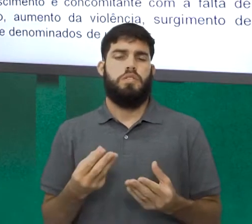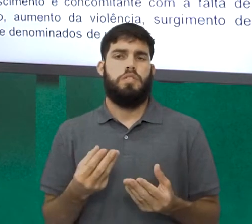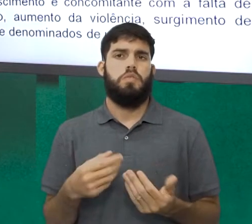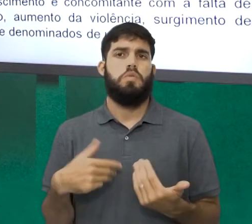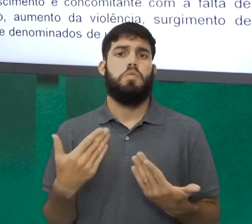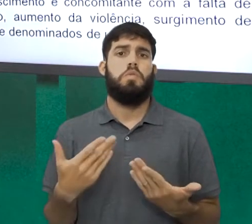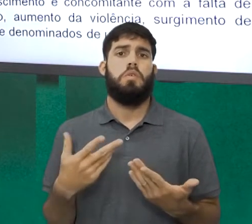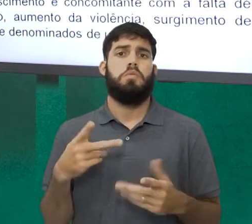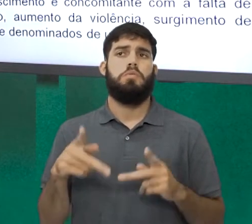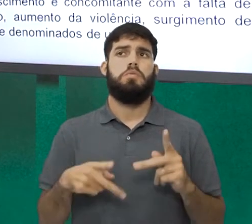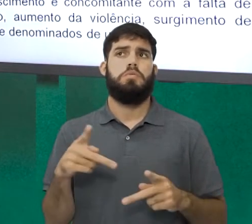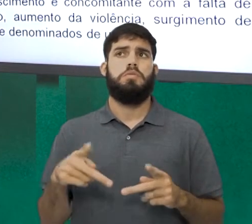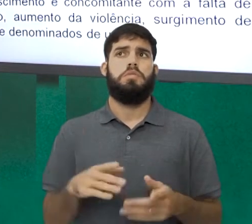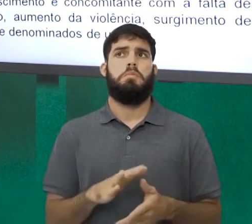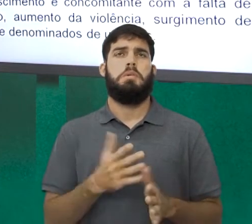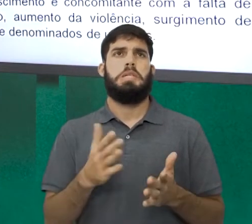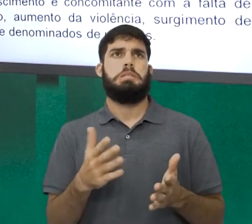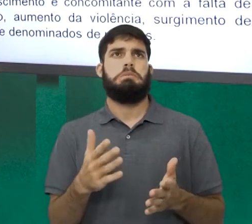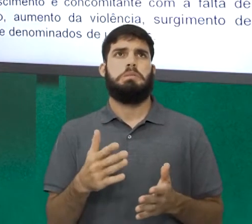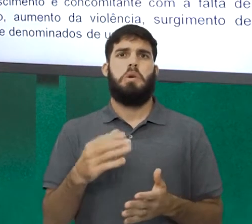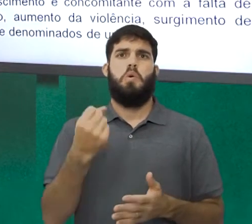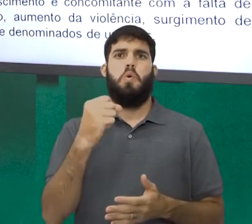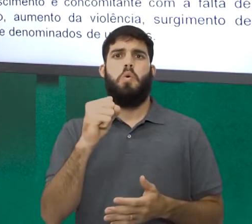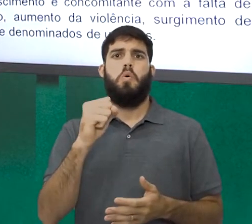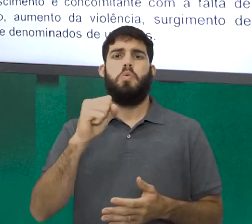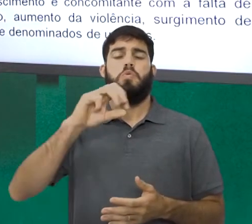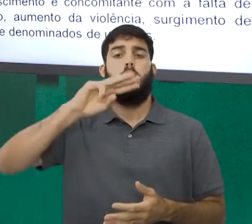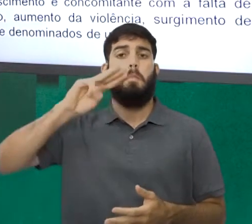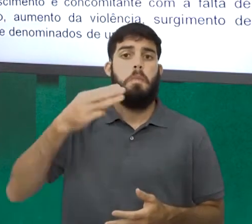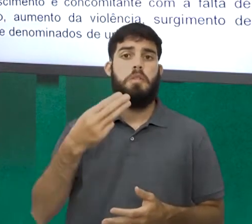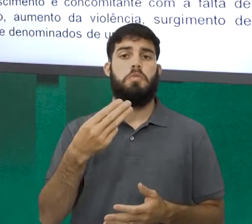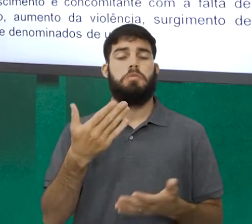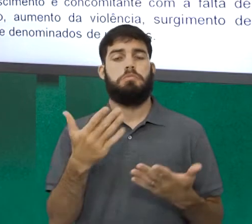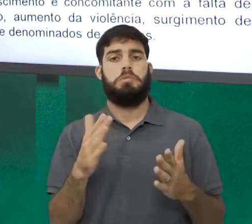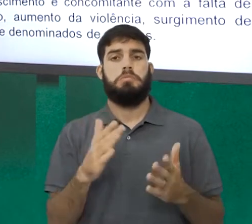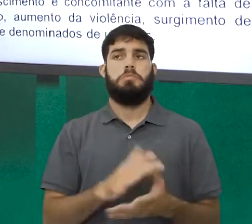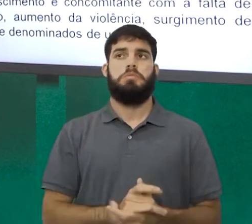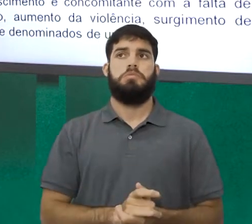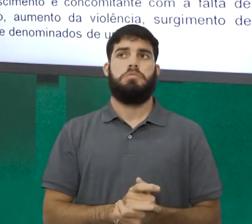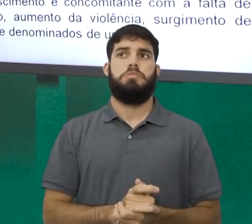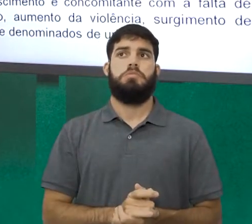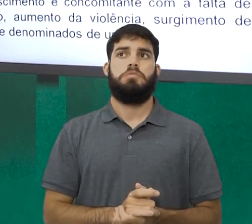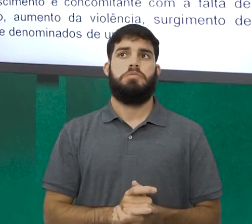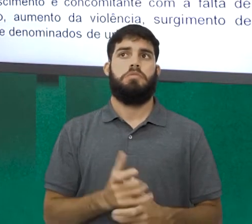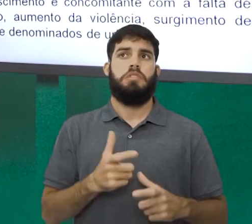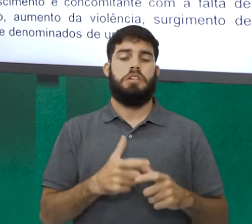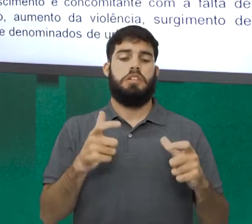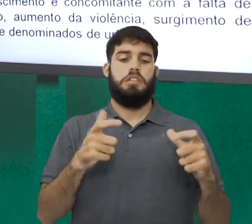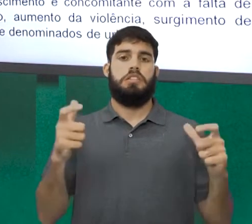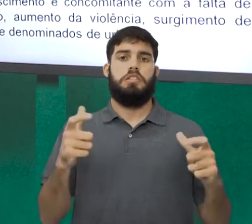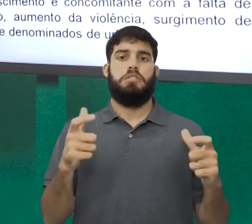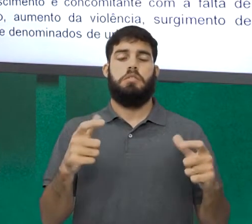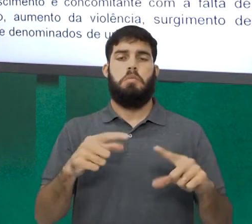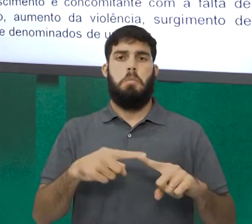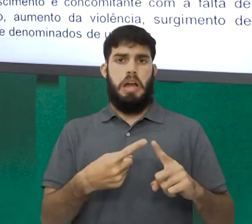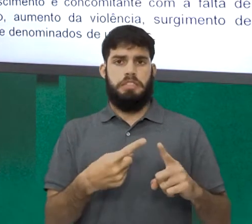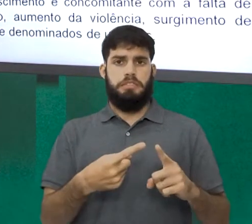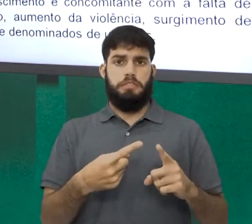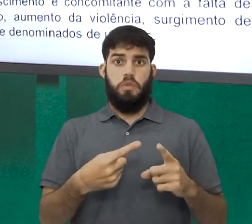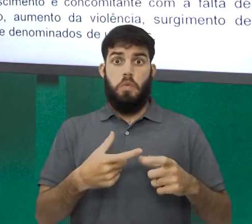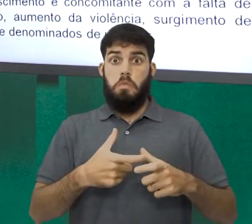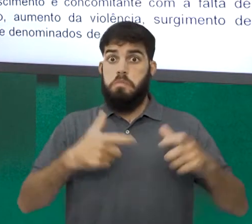chega a 9 milhões. Fala-se em 8 milhões e alguma coisa. Note bem, um século depois, cresceu. Mas nem tanto.